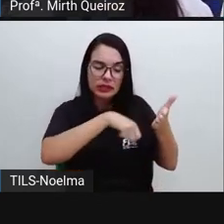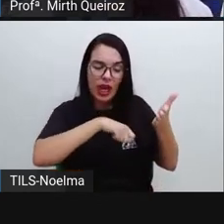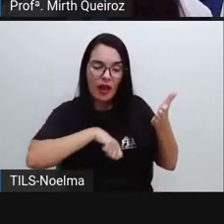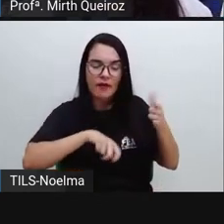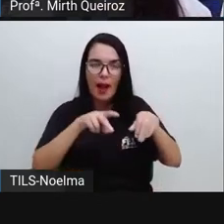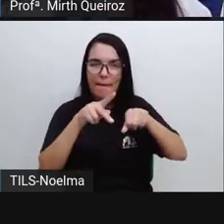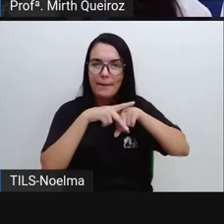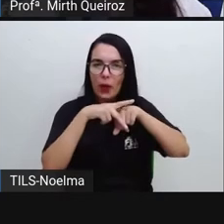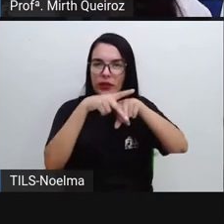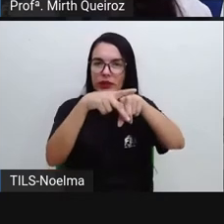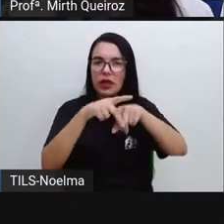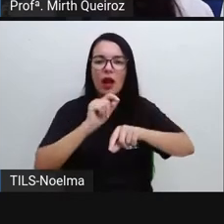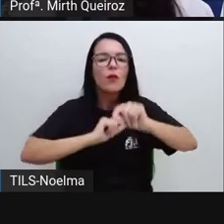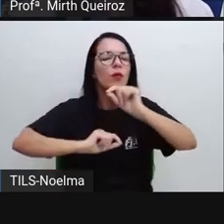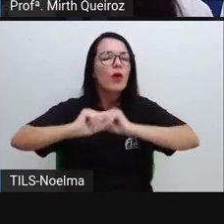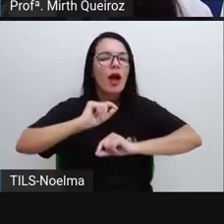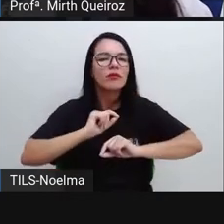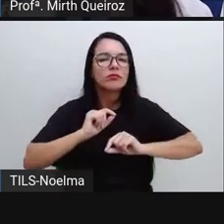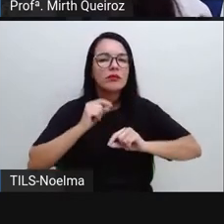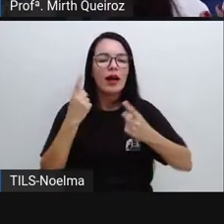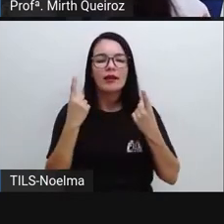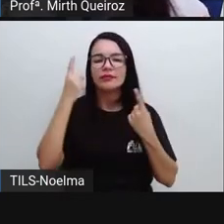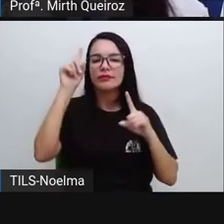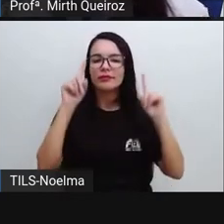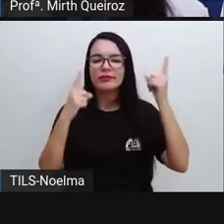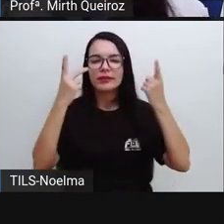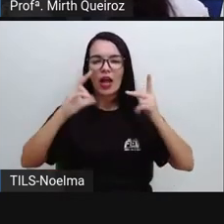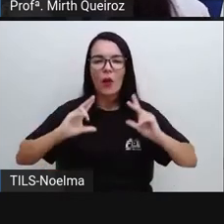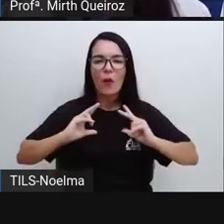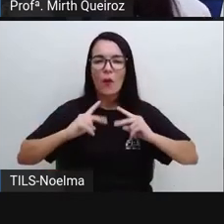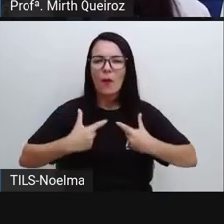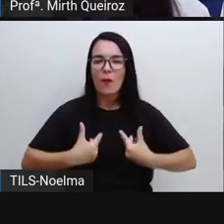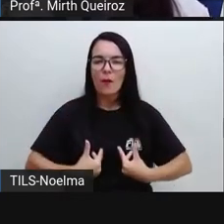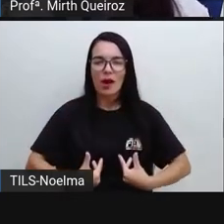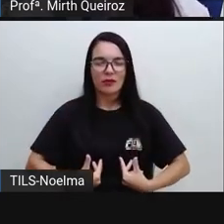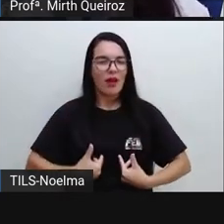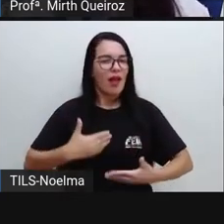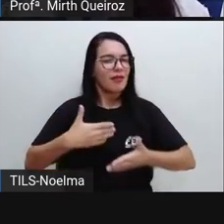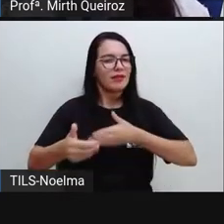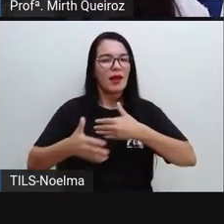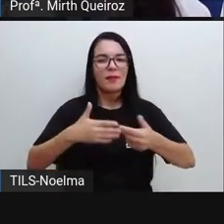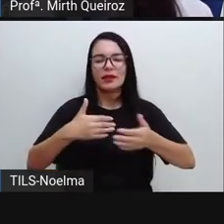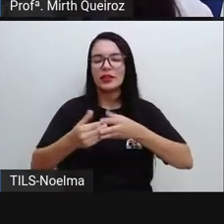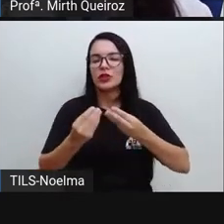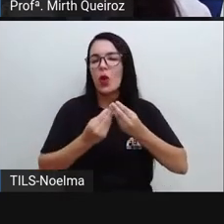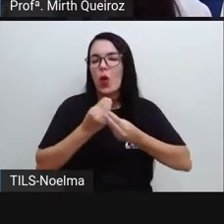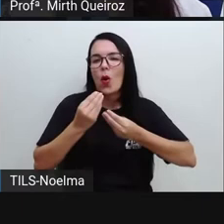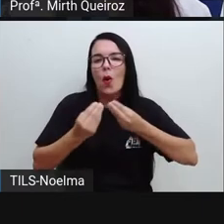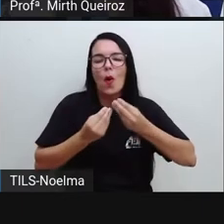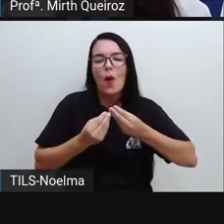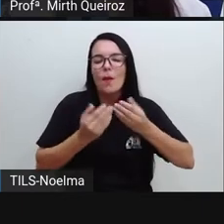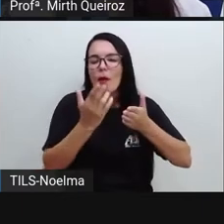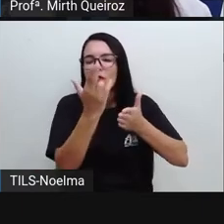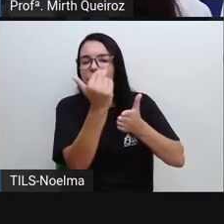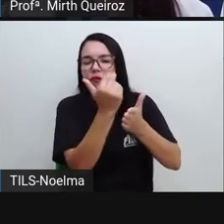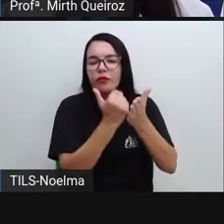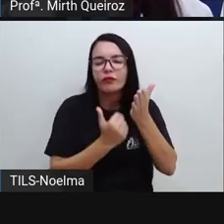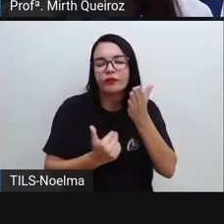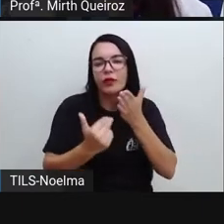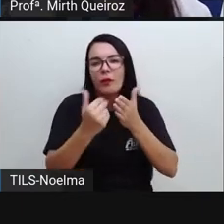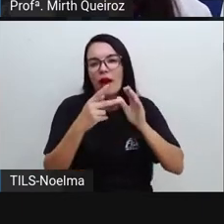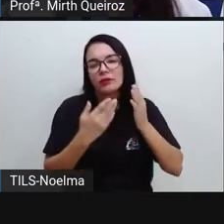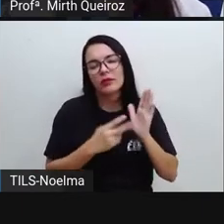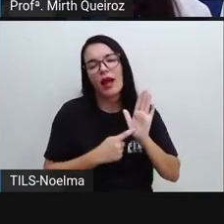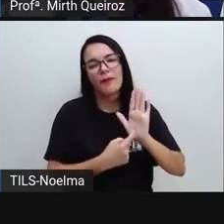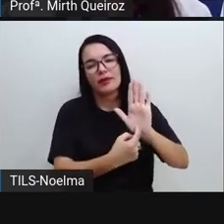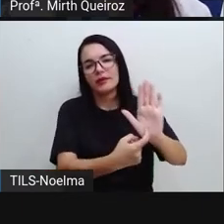é a expressão humana, independente do formato com que vai ser apresentado. Por isso, mesmo a